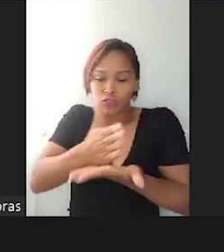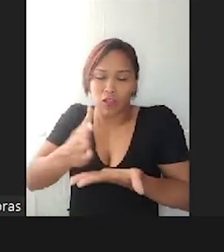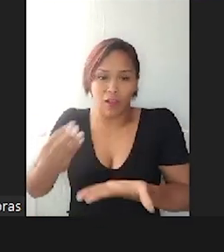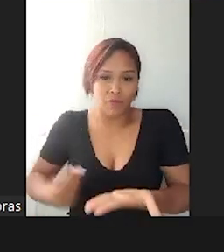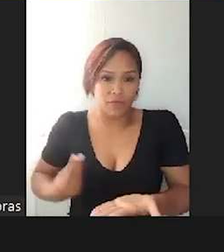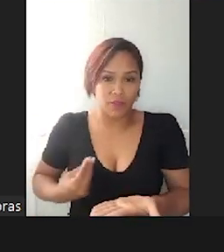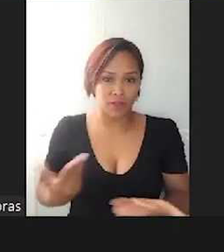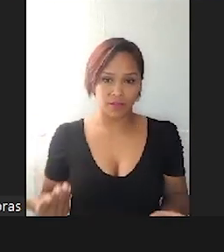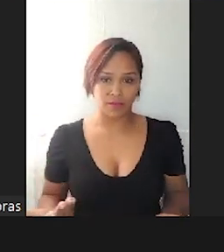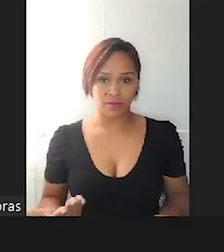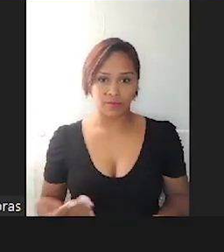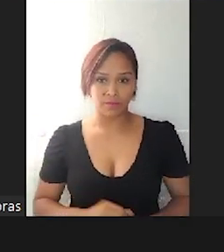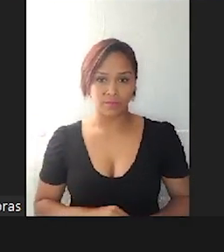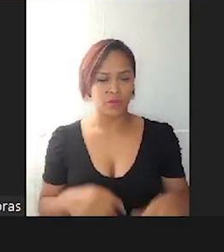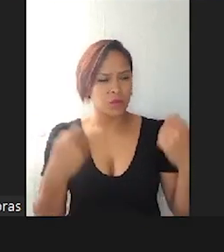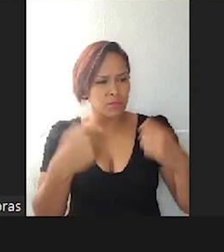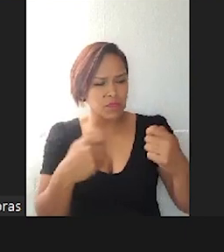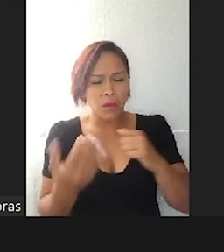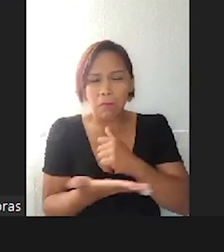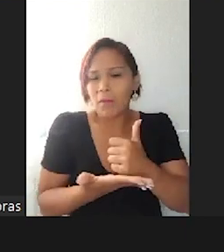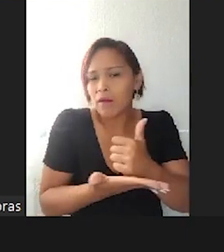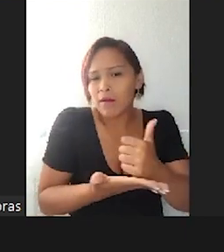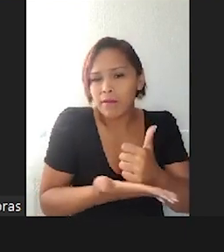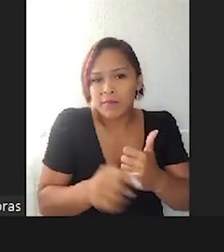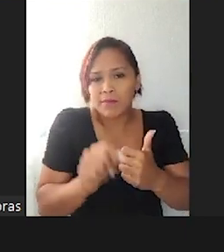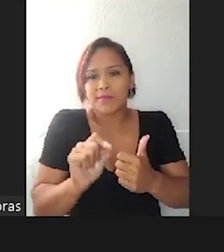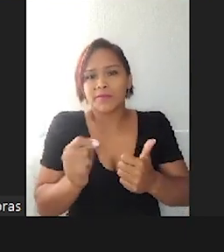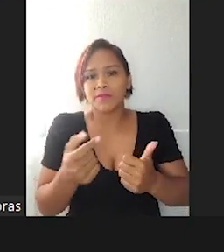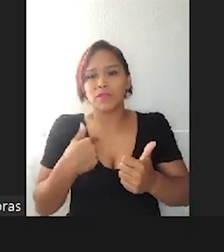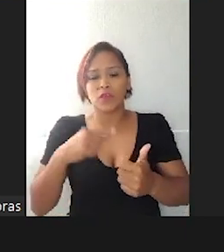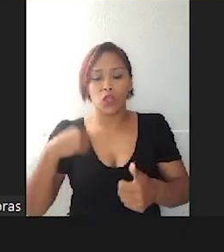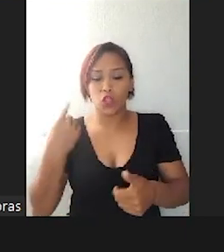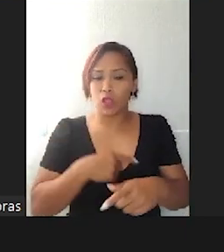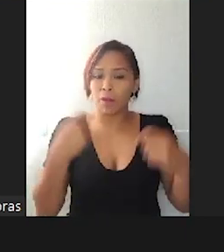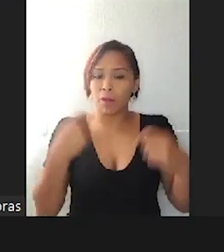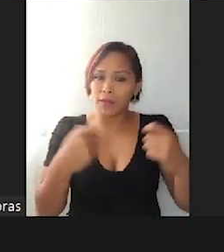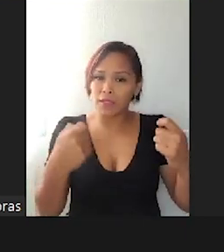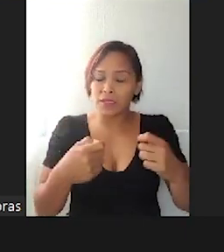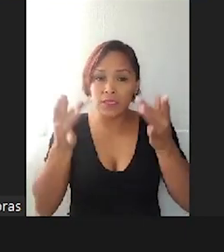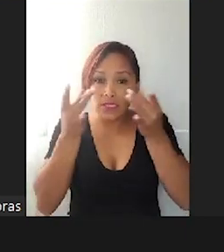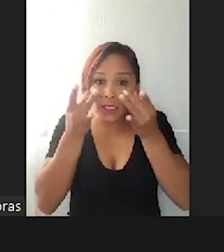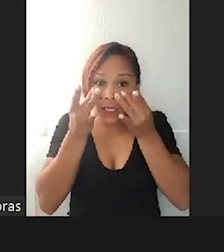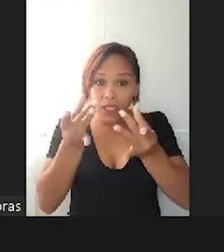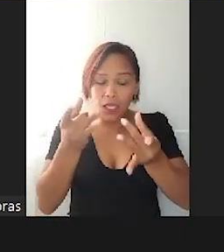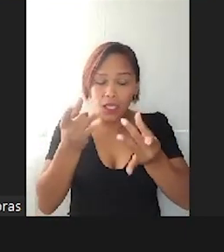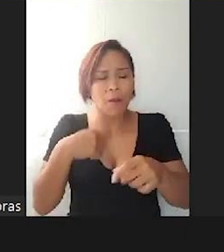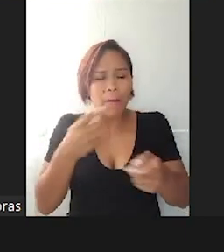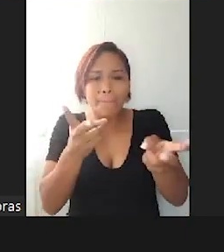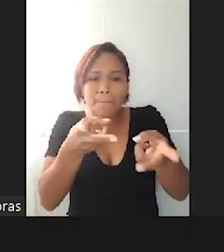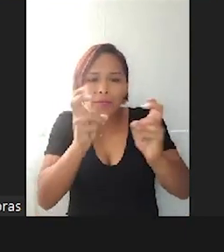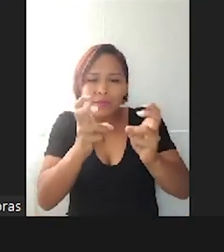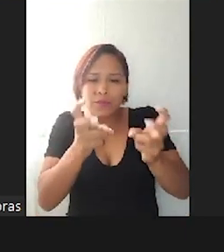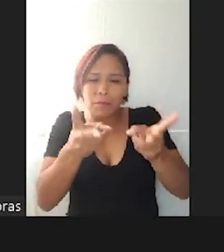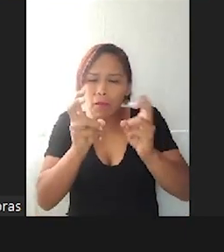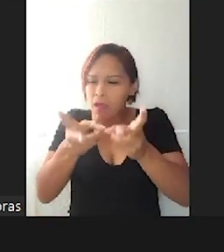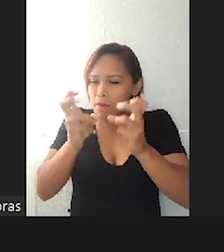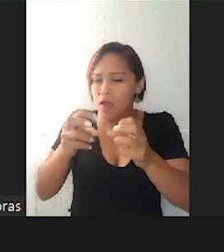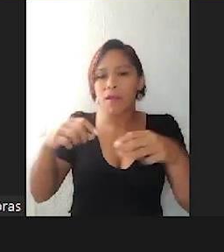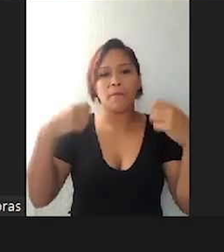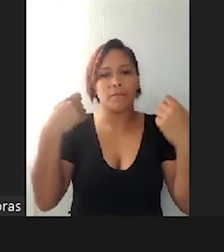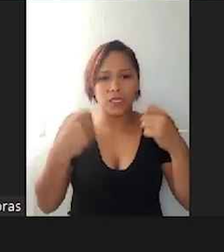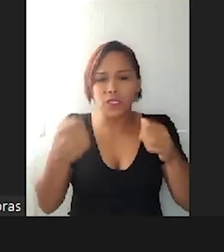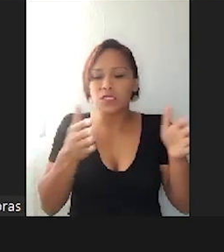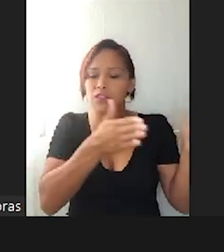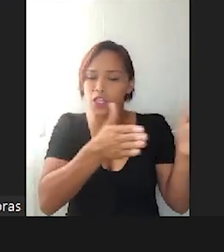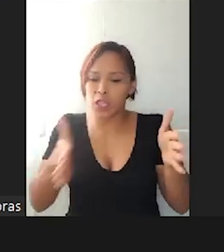As necessidades básicas, que a gente precisa estar muito atento. A gente sabe que precisa de tempo de qualidade.